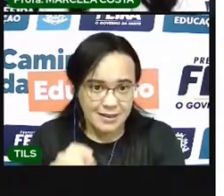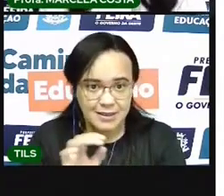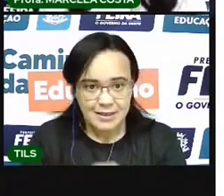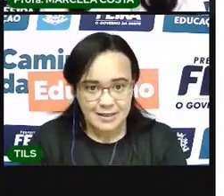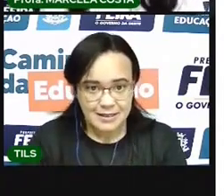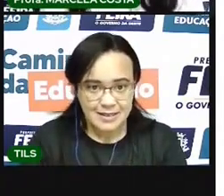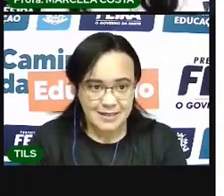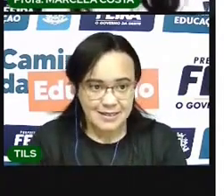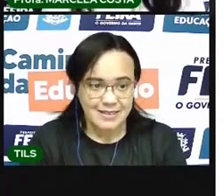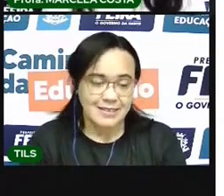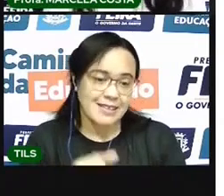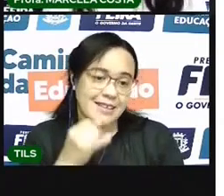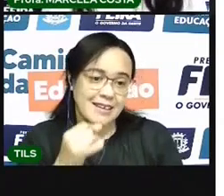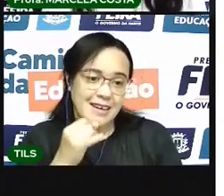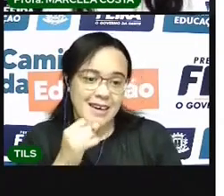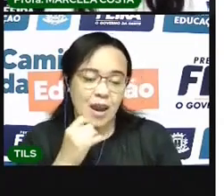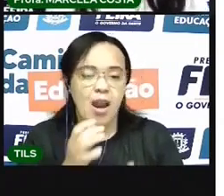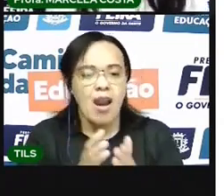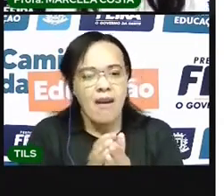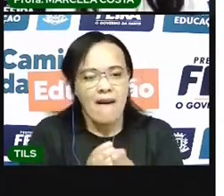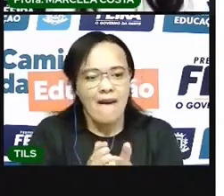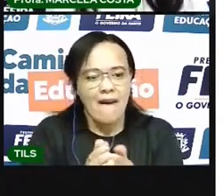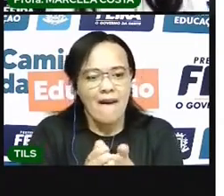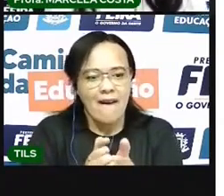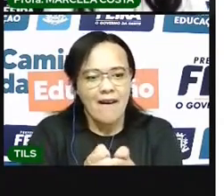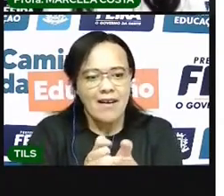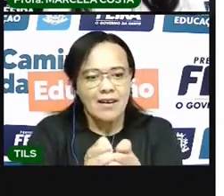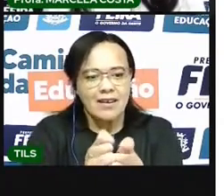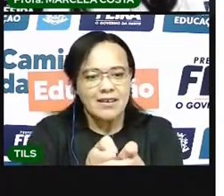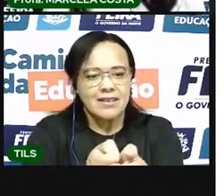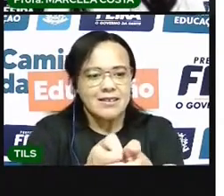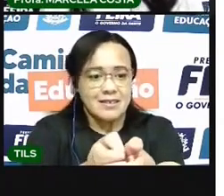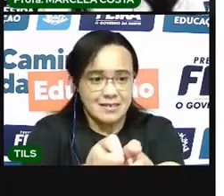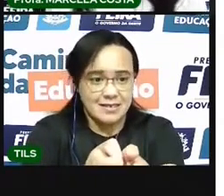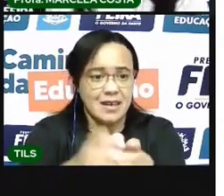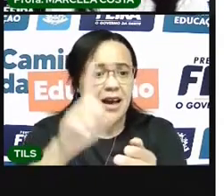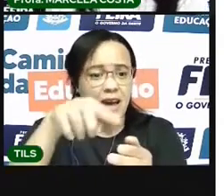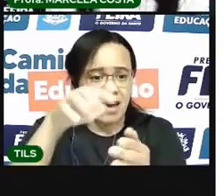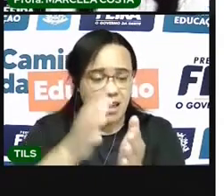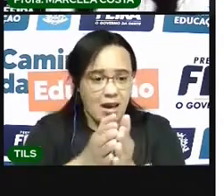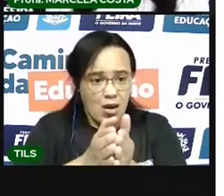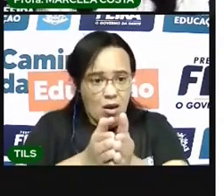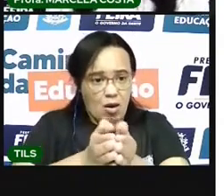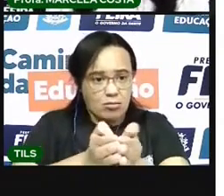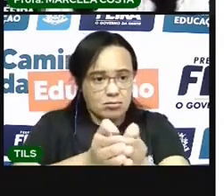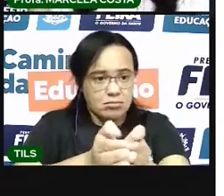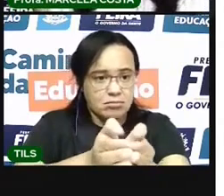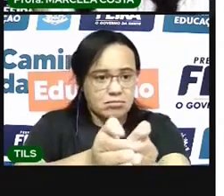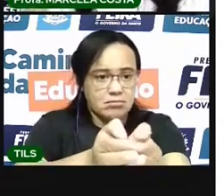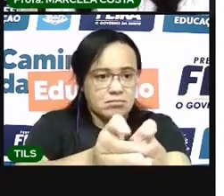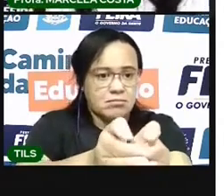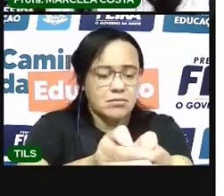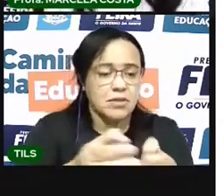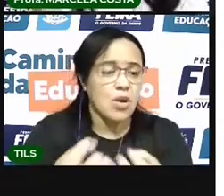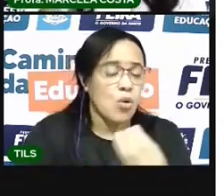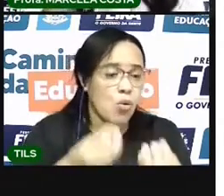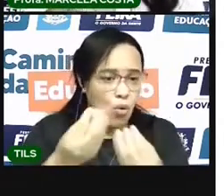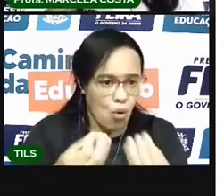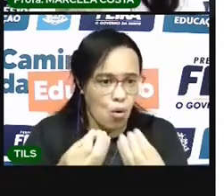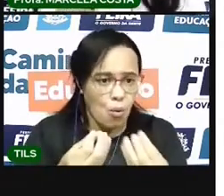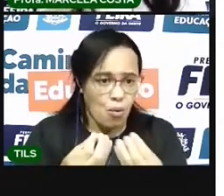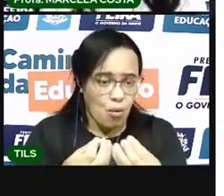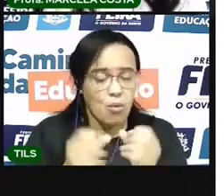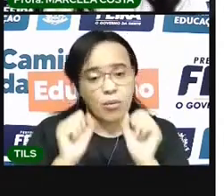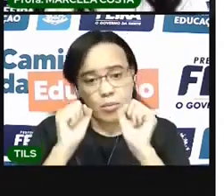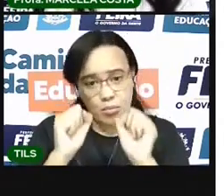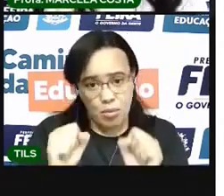de um barquinho, de uma canoa. Para enfeitar esse barquinho, você pode pregar pregadores de